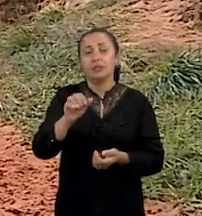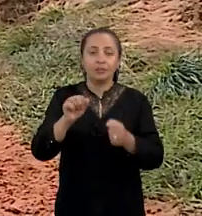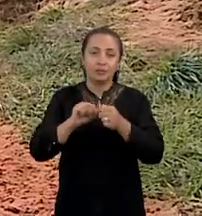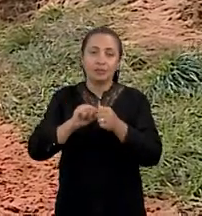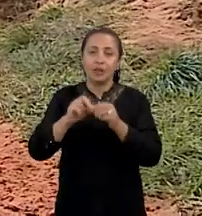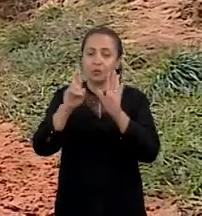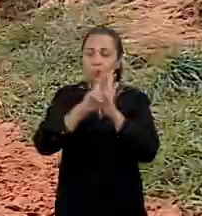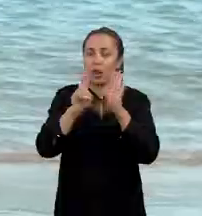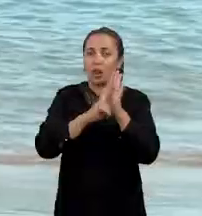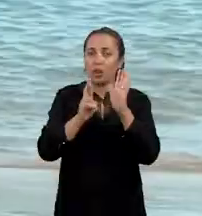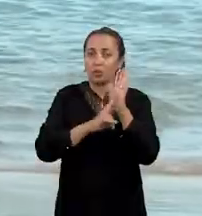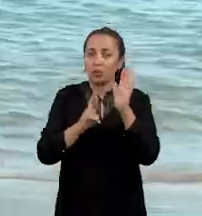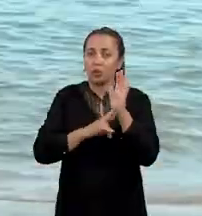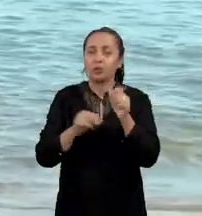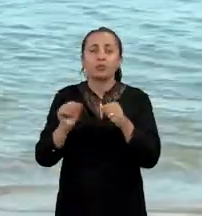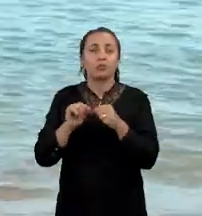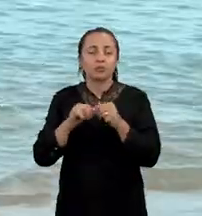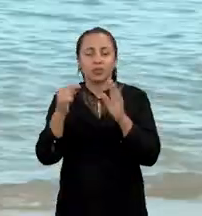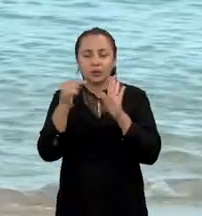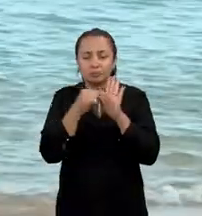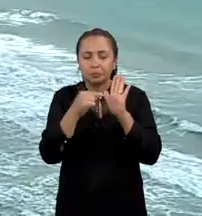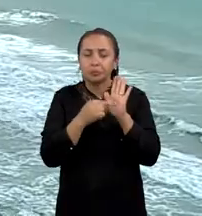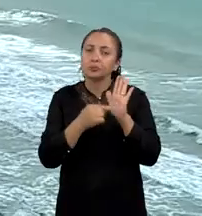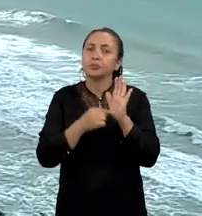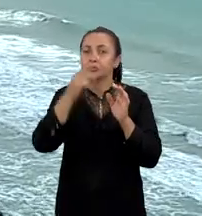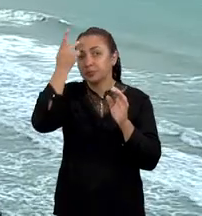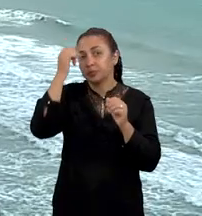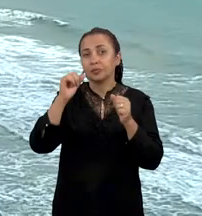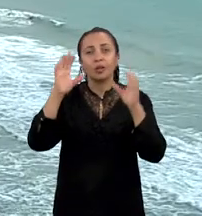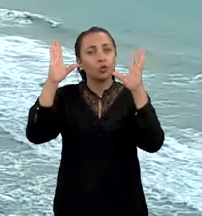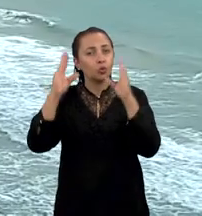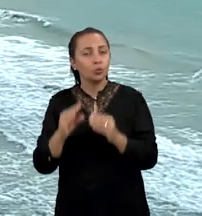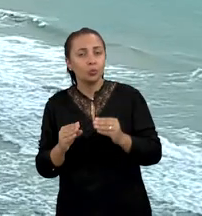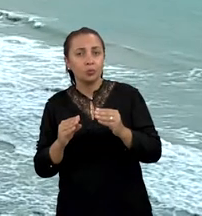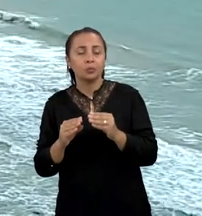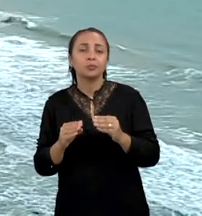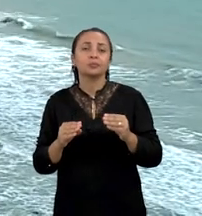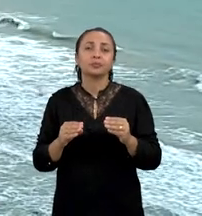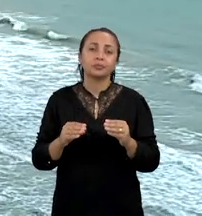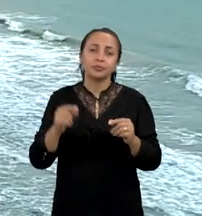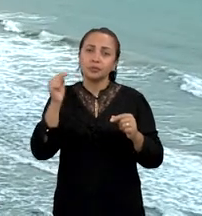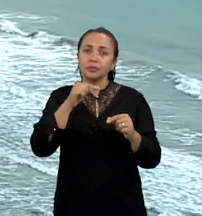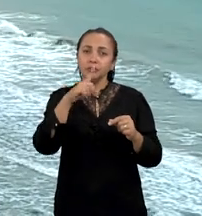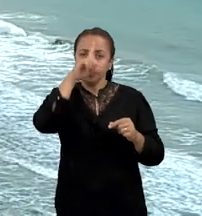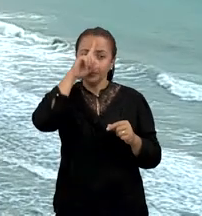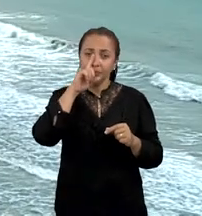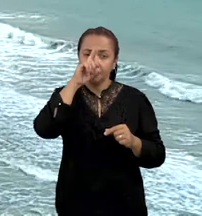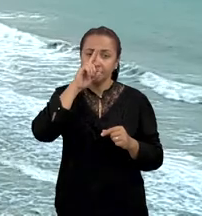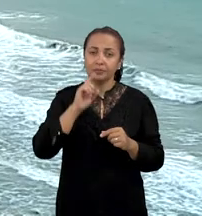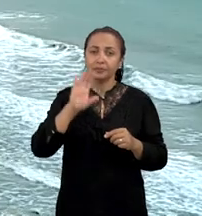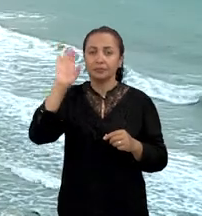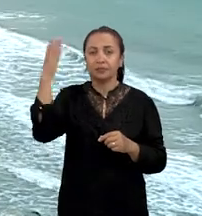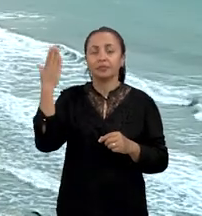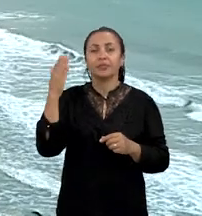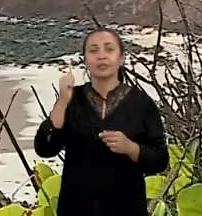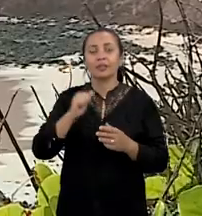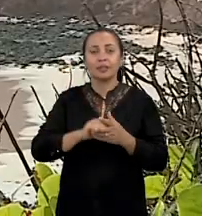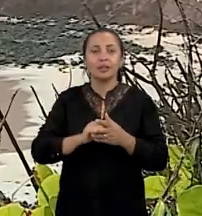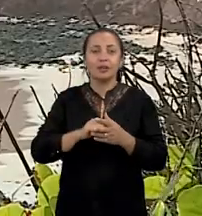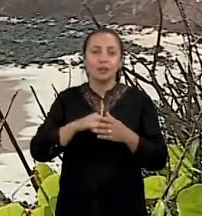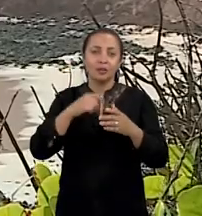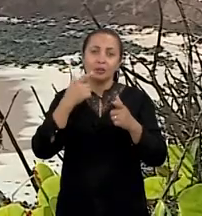fazendo apontamentos com ações para mitigar, para diminuir esse risco de